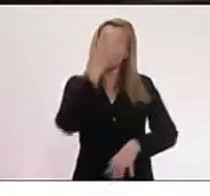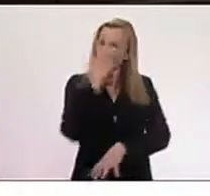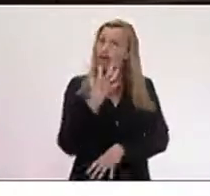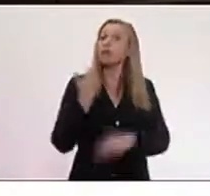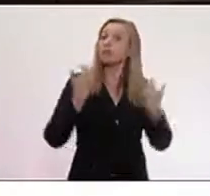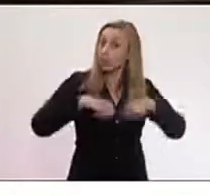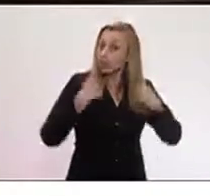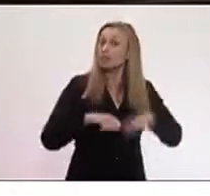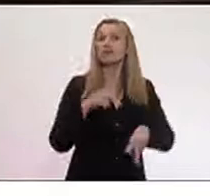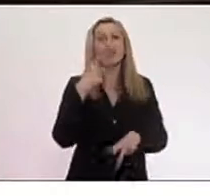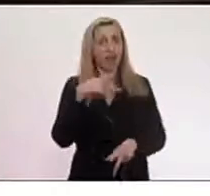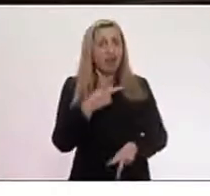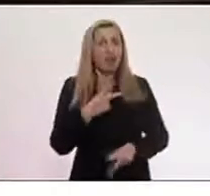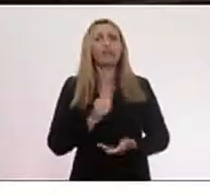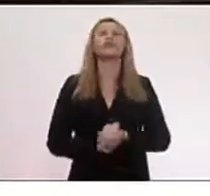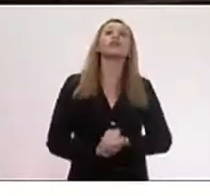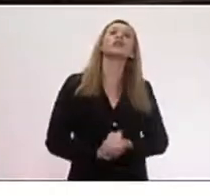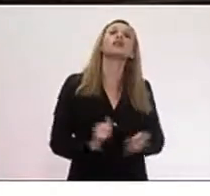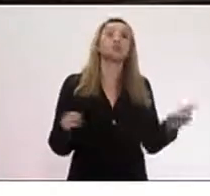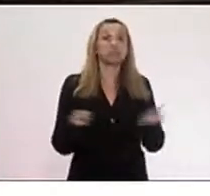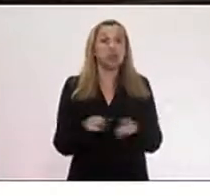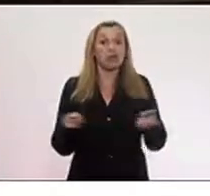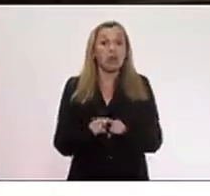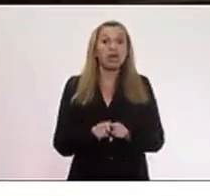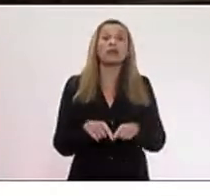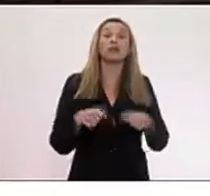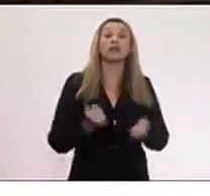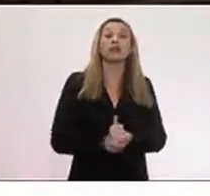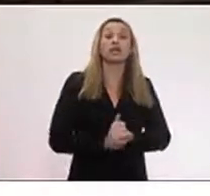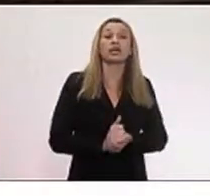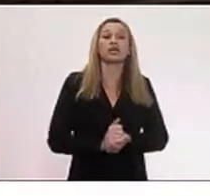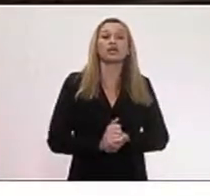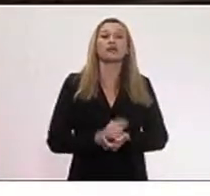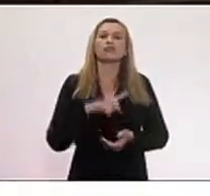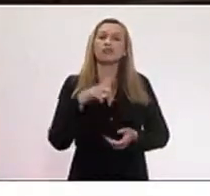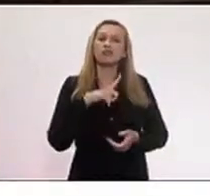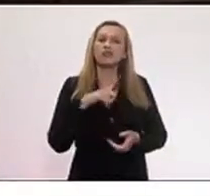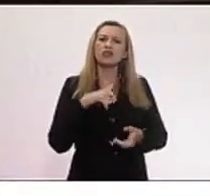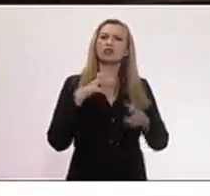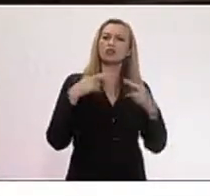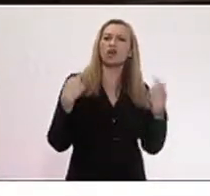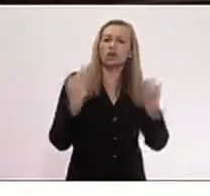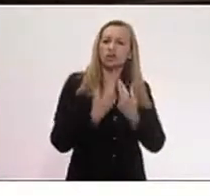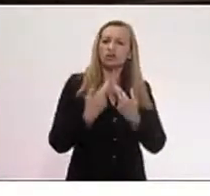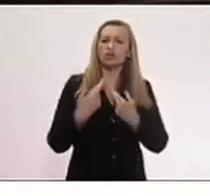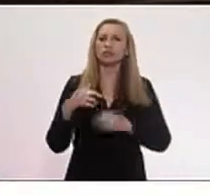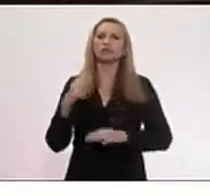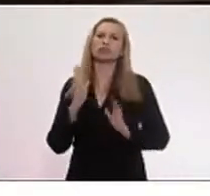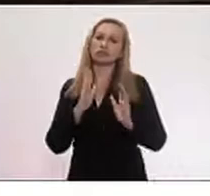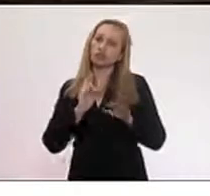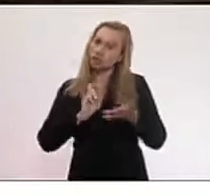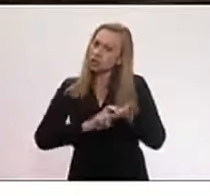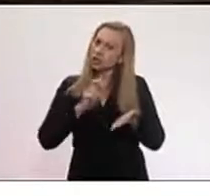e a gente precisa falar, inclusive, que a gente teve uma reunião nesta manhã